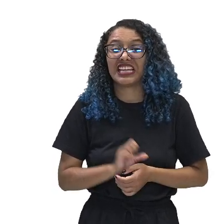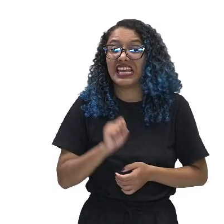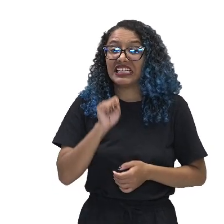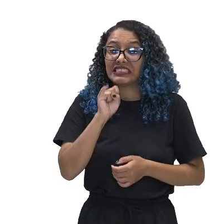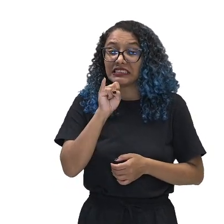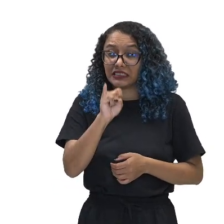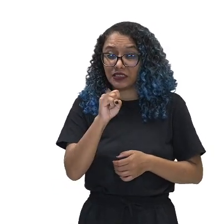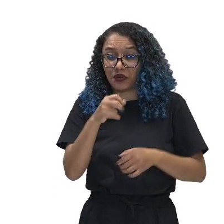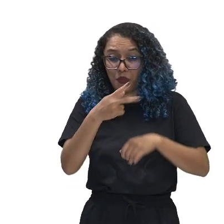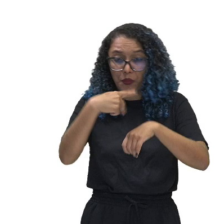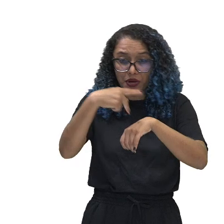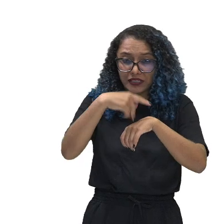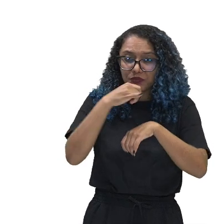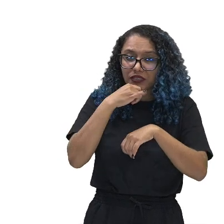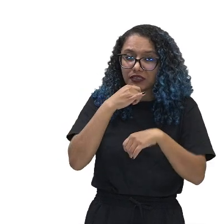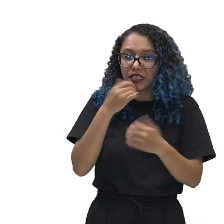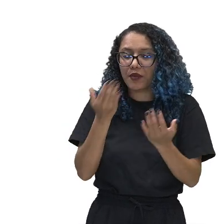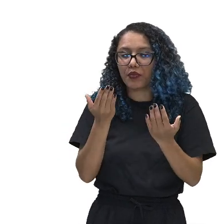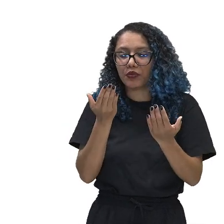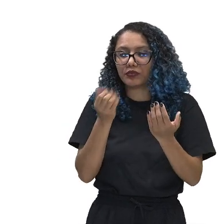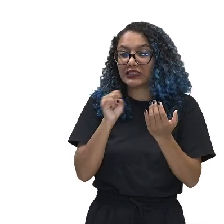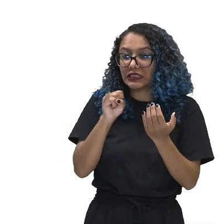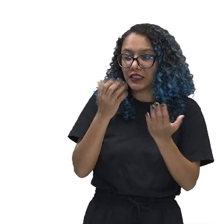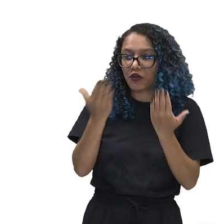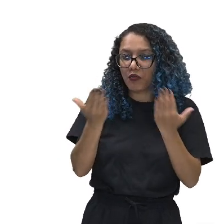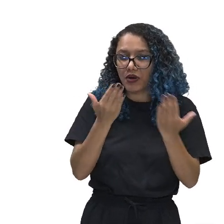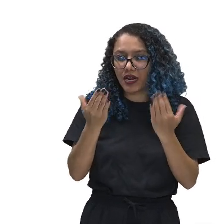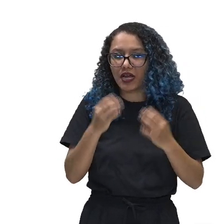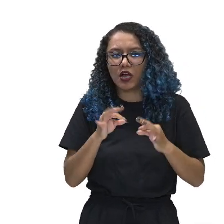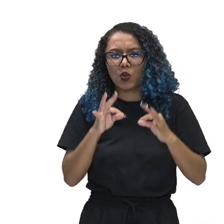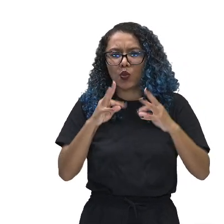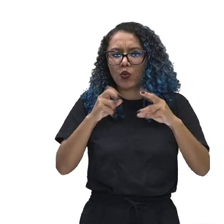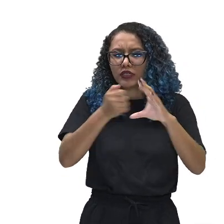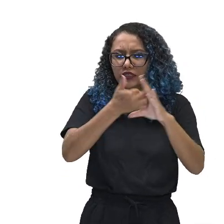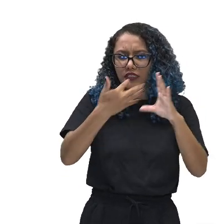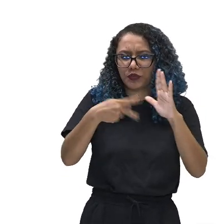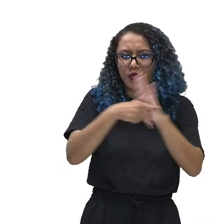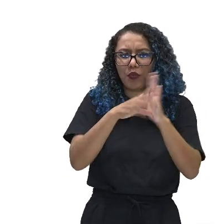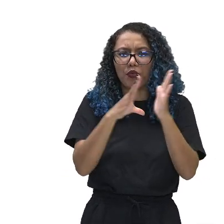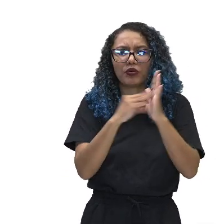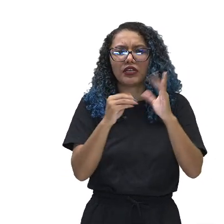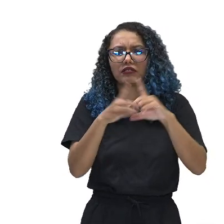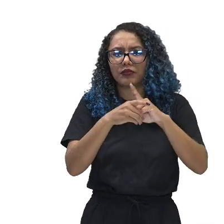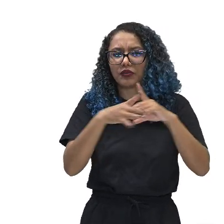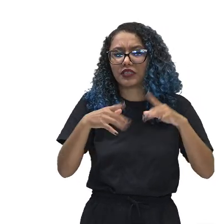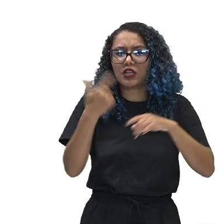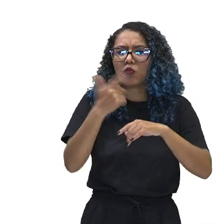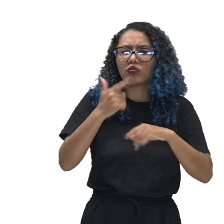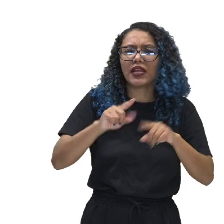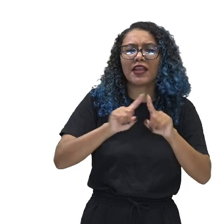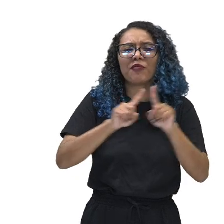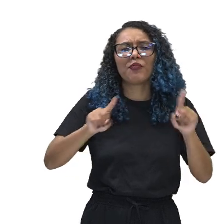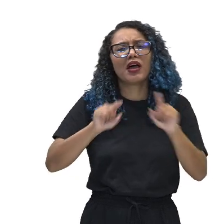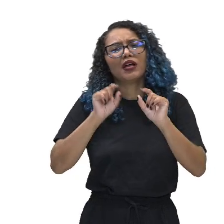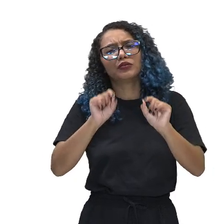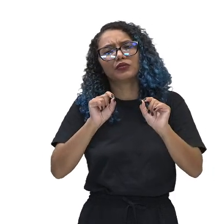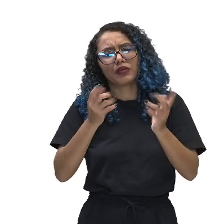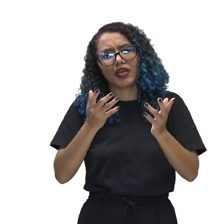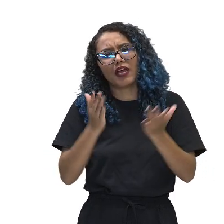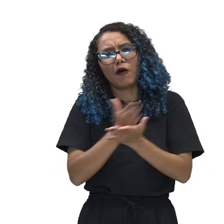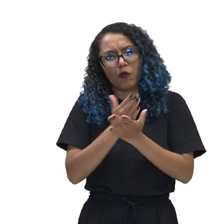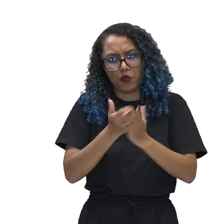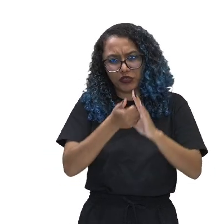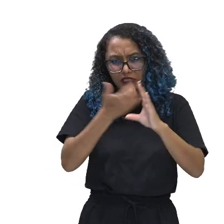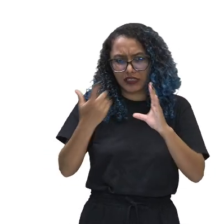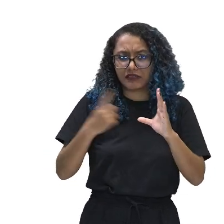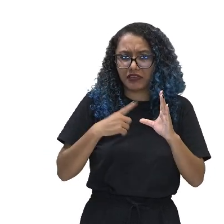comparação não tivesse todas as características de um modelo de democracia, mesmo assim, ainda poderia